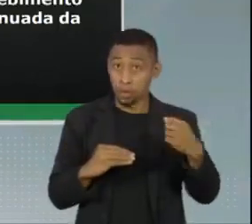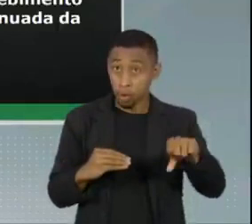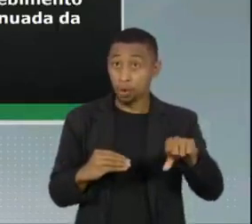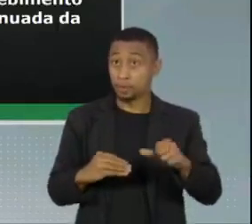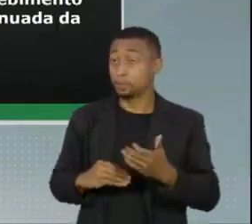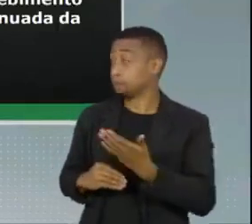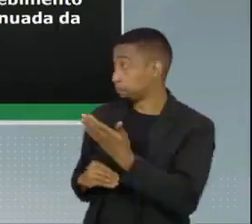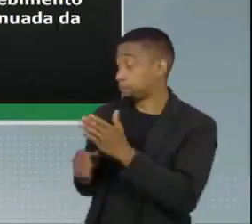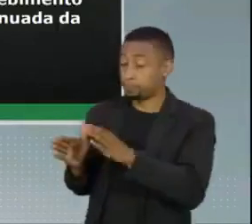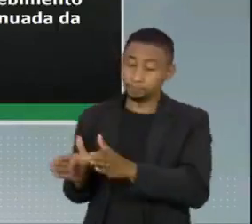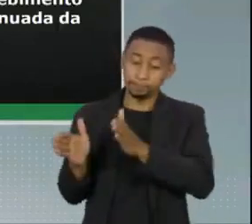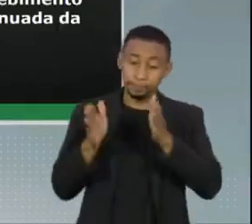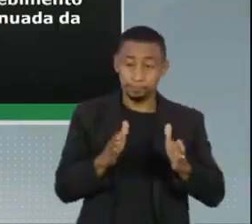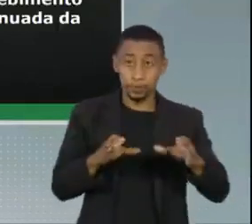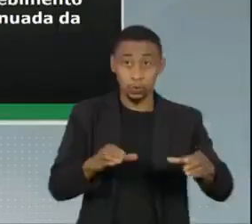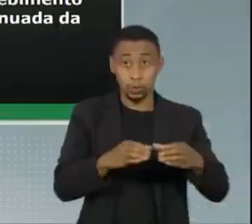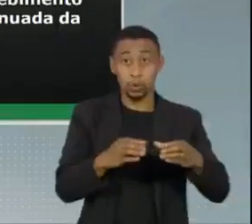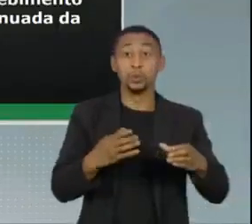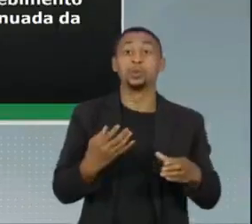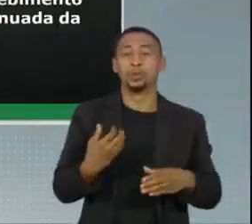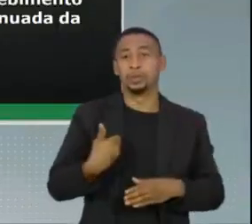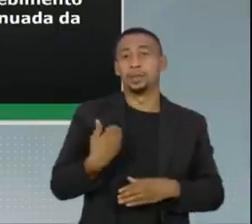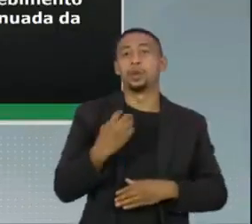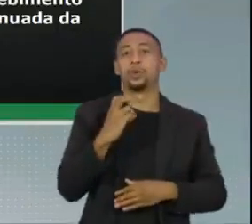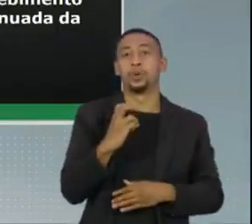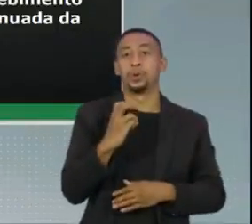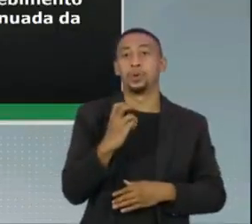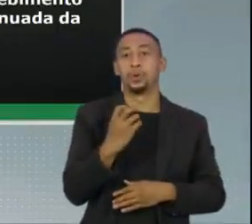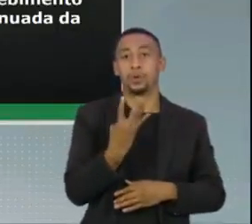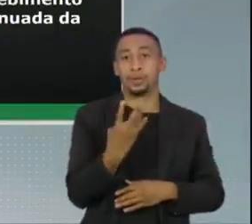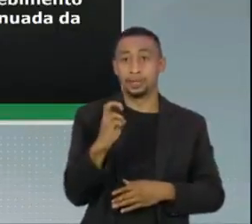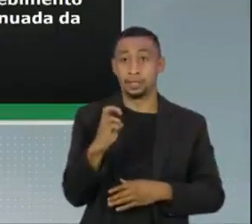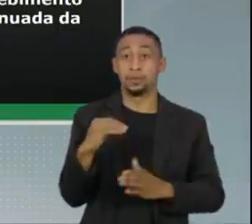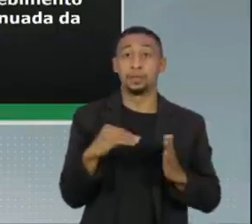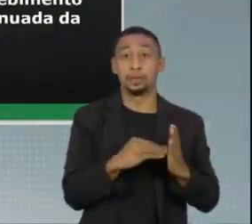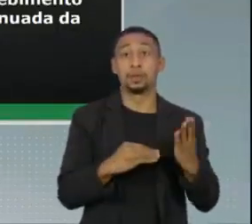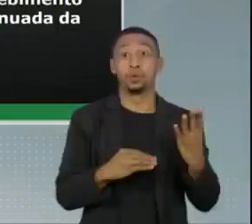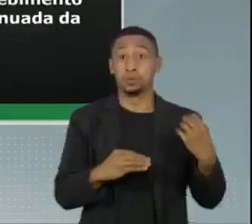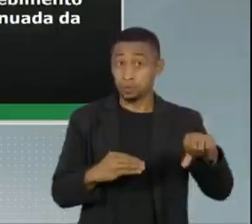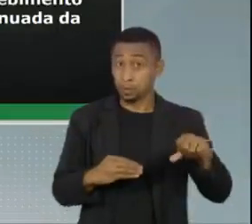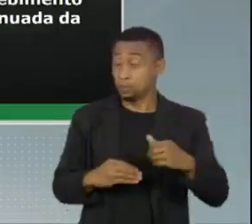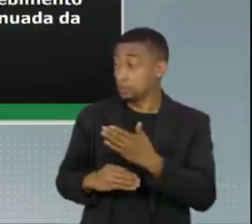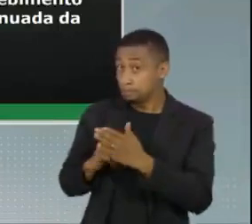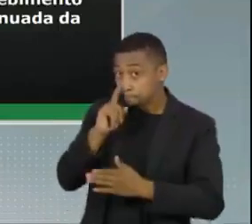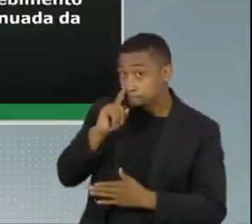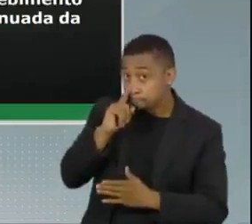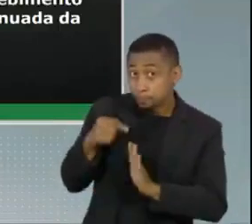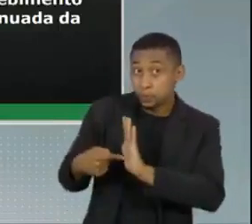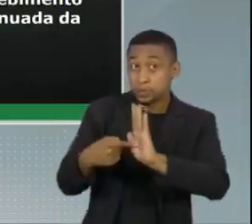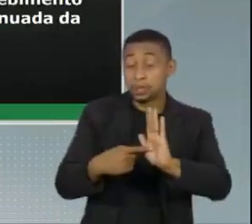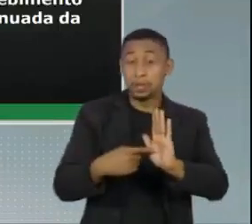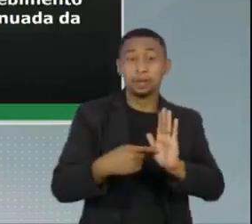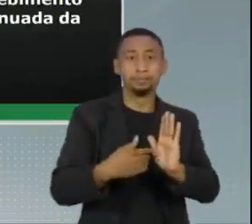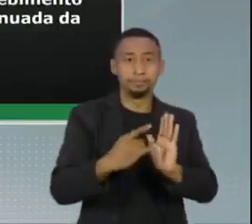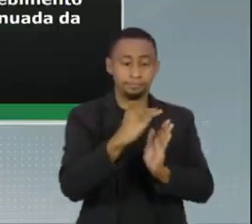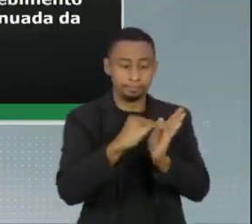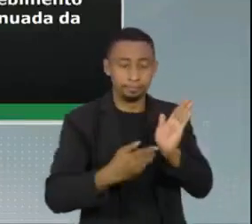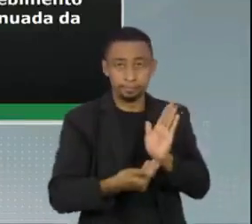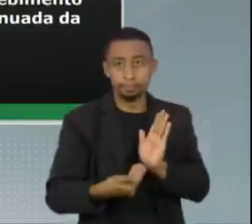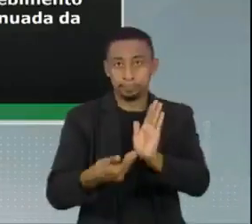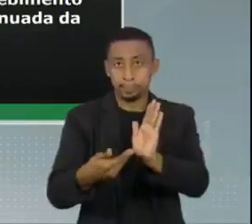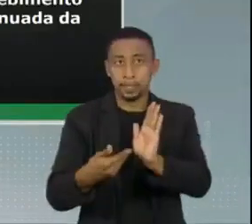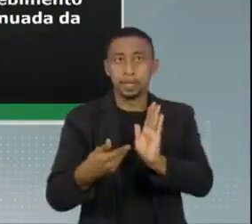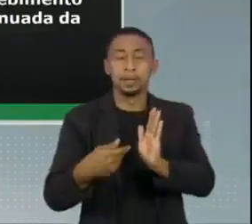vamos abrir 45 a 49, apresentar comprovante da condição de risco por meio de exame, receitas, relatório